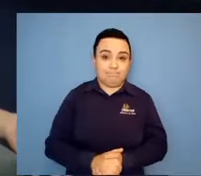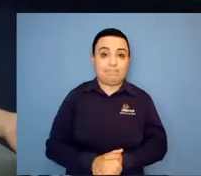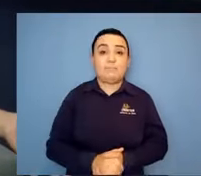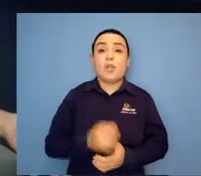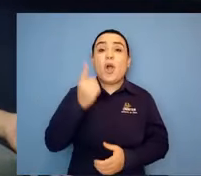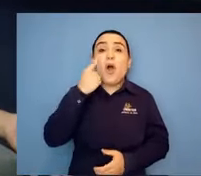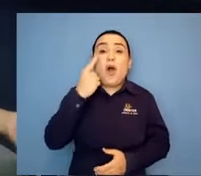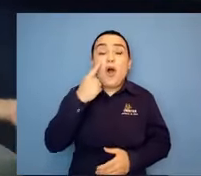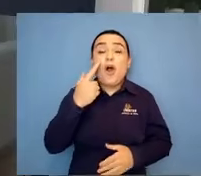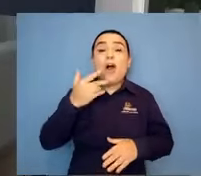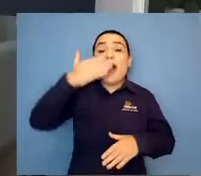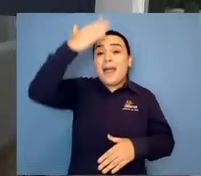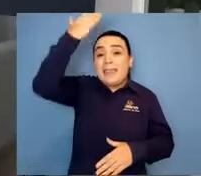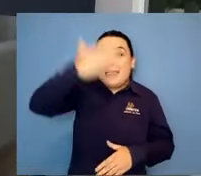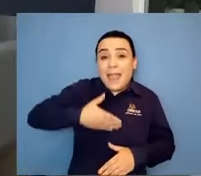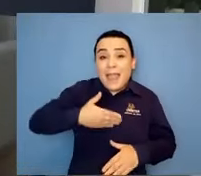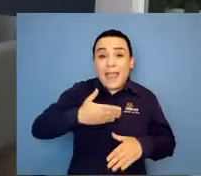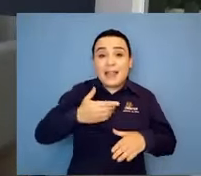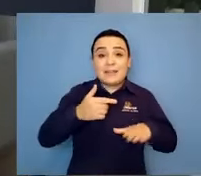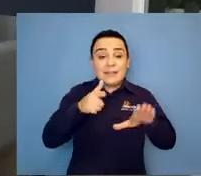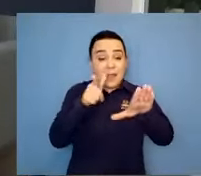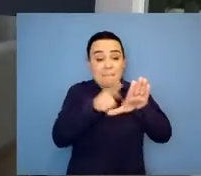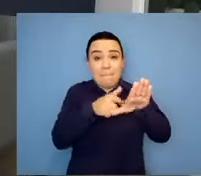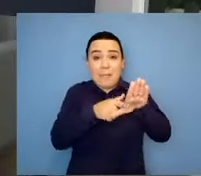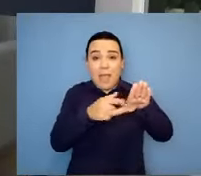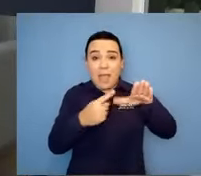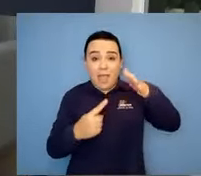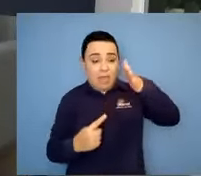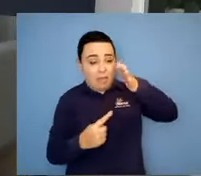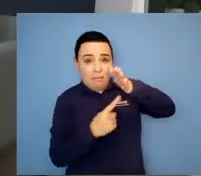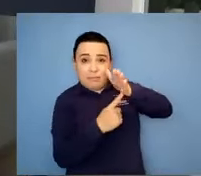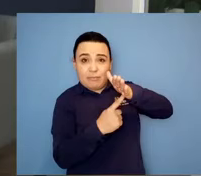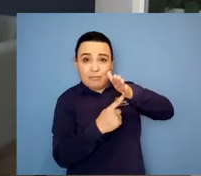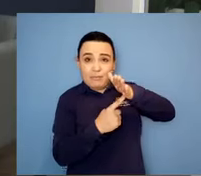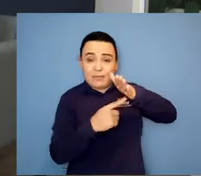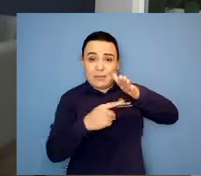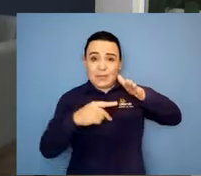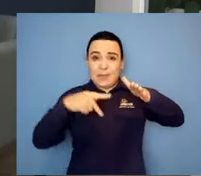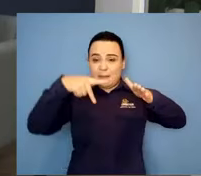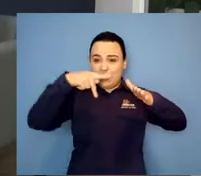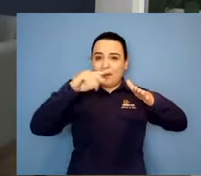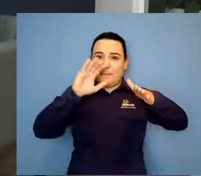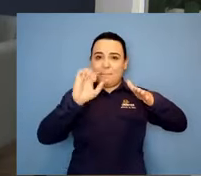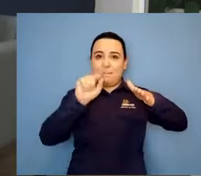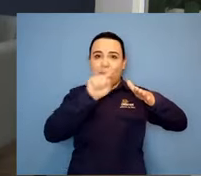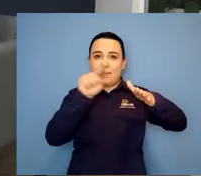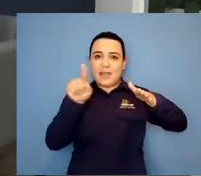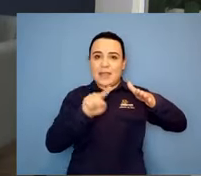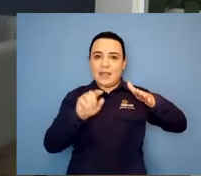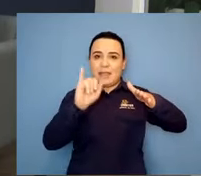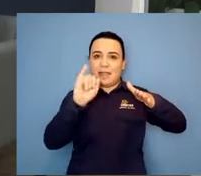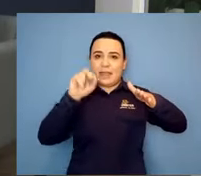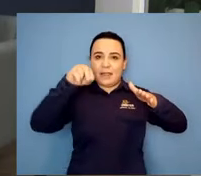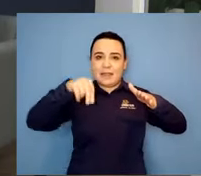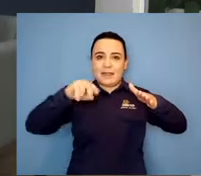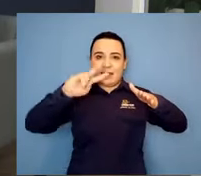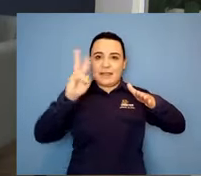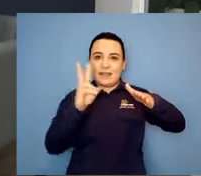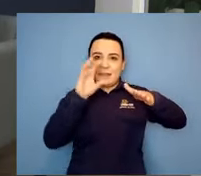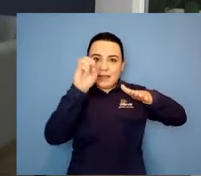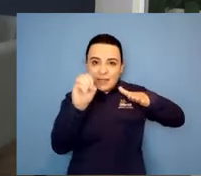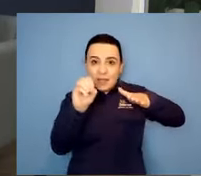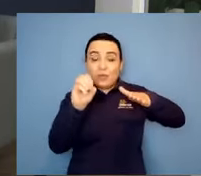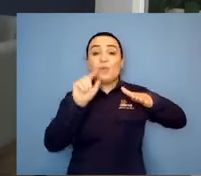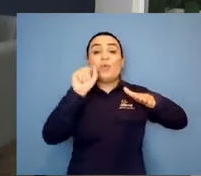incrível. E, assim, Brasília é onde mais diagnostica doença no teste do pezinho. São Paulo está